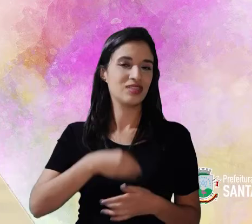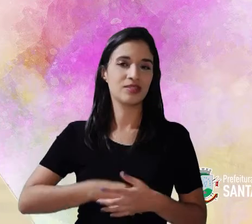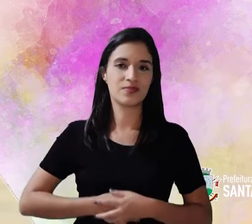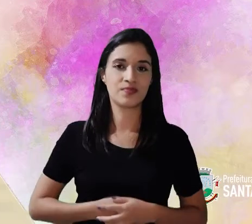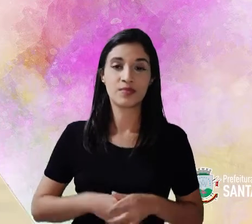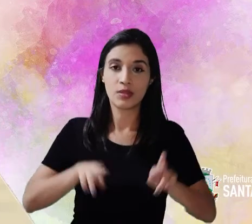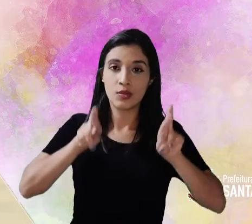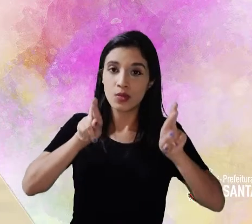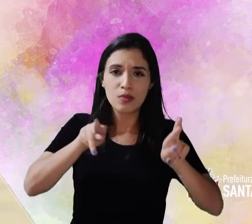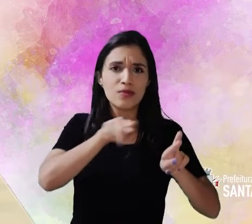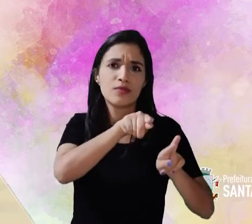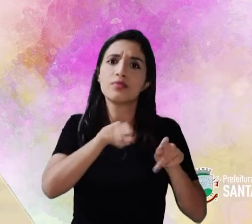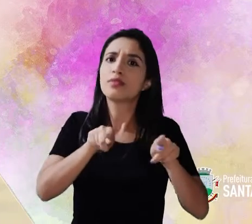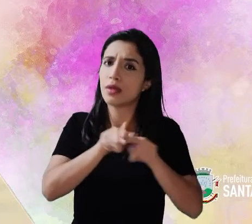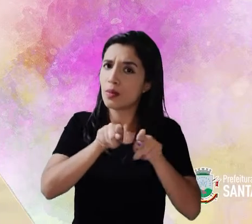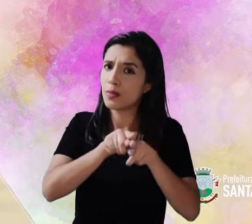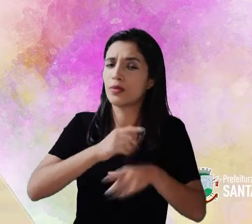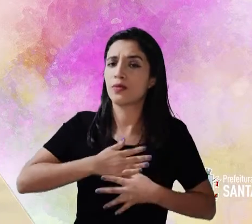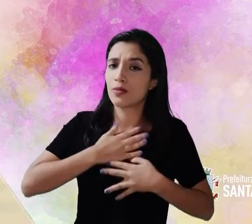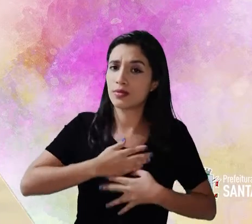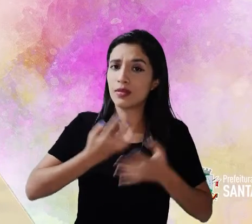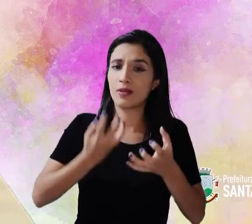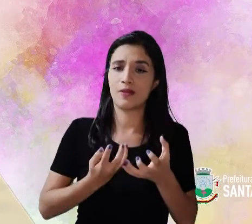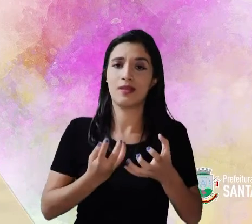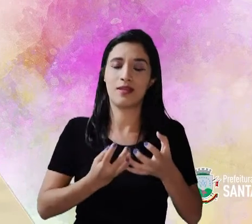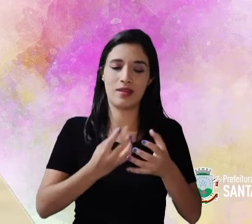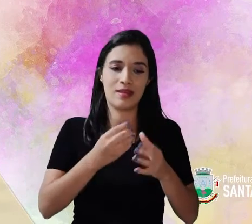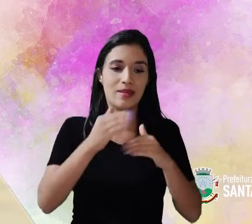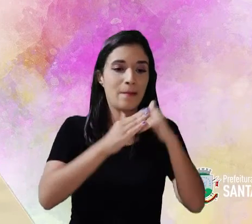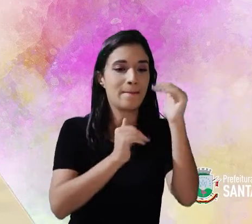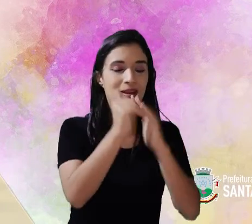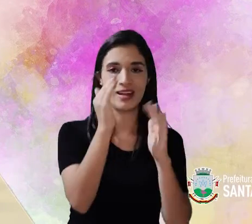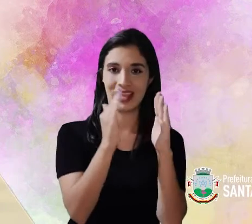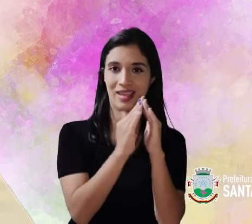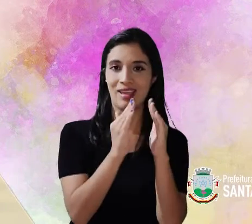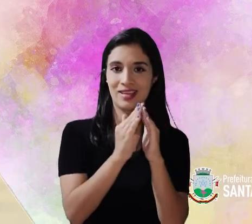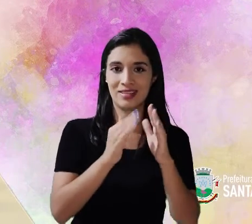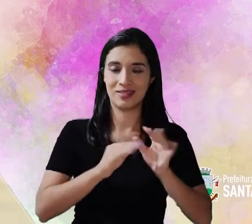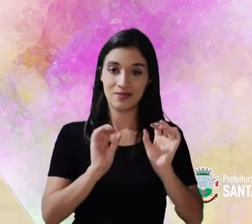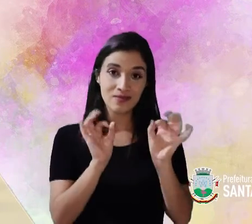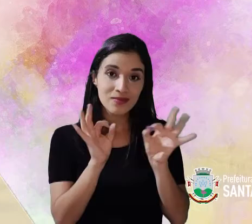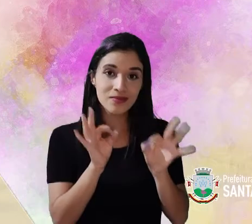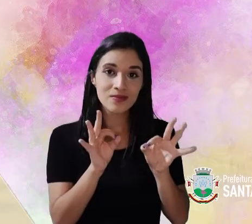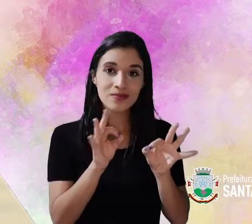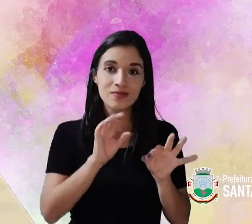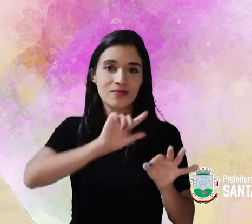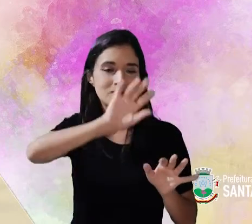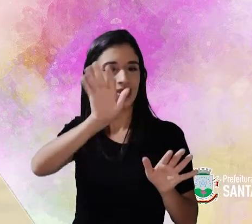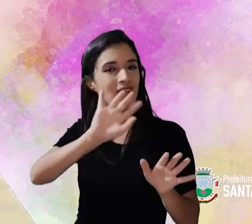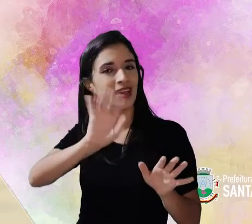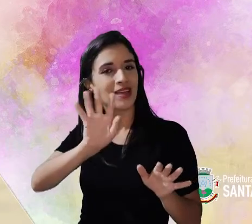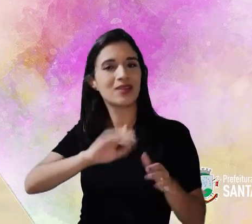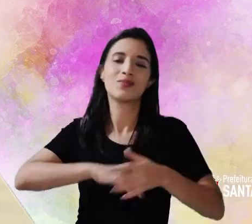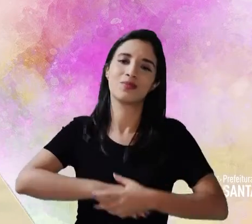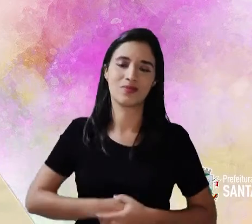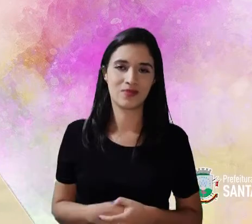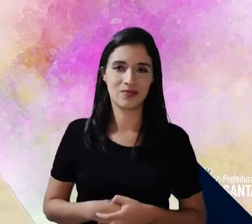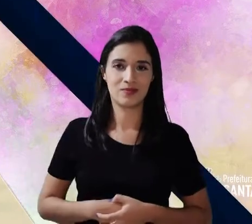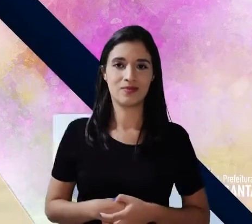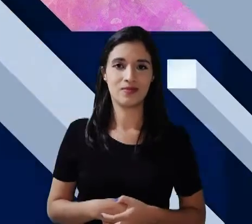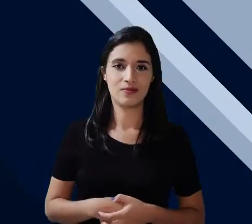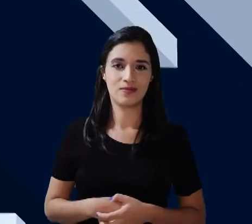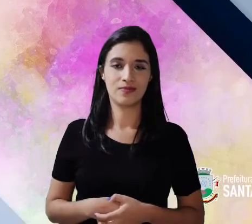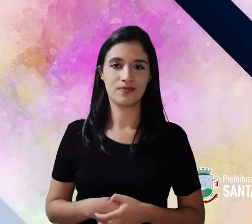fazer essa experiência. Espero que vocês tenham gostado e queiram fazer aí na casa de vocês também. Certo? Até